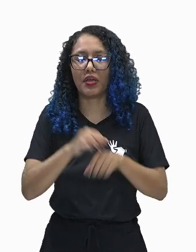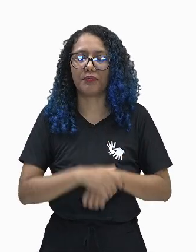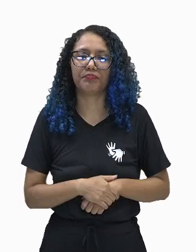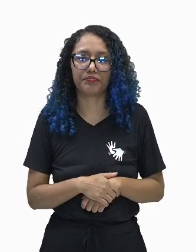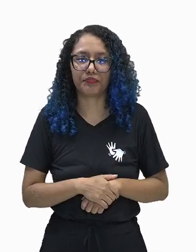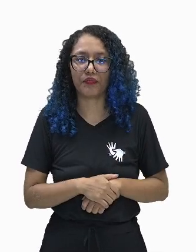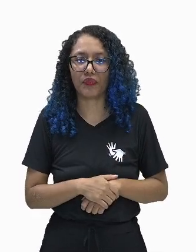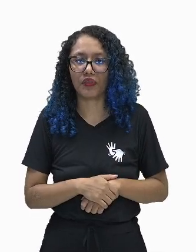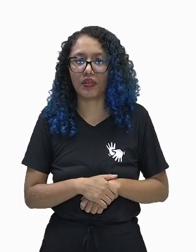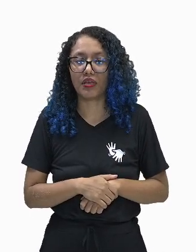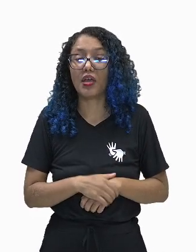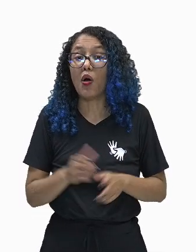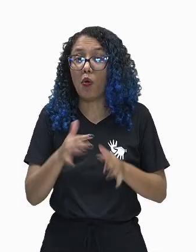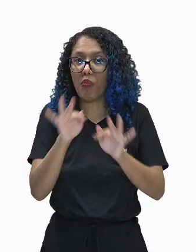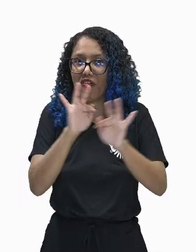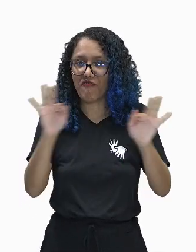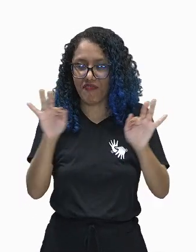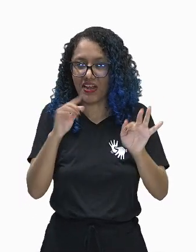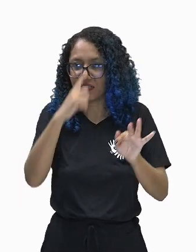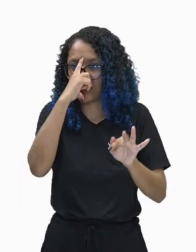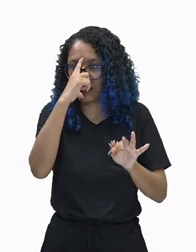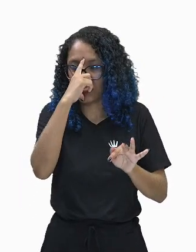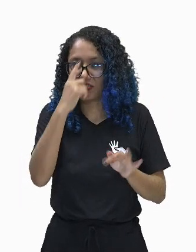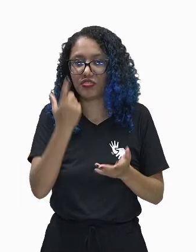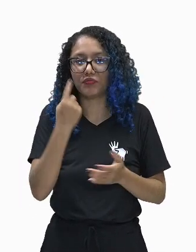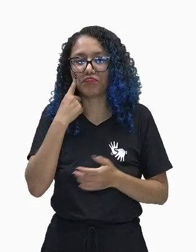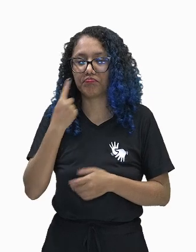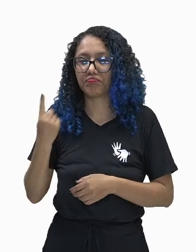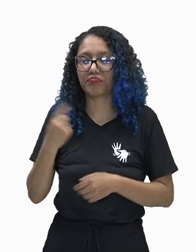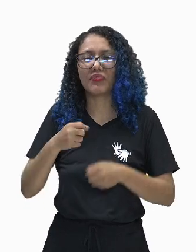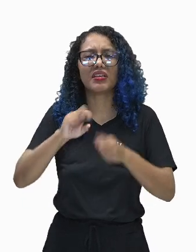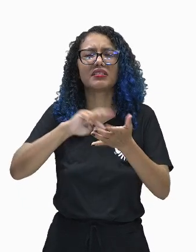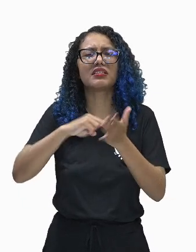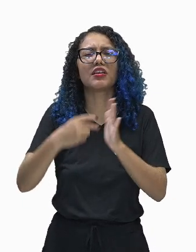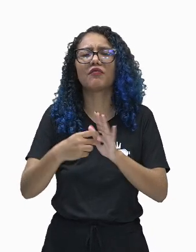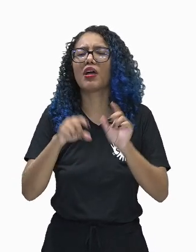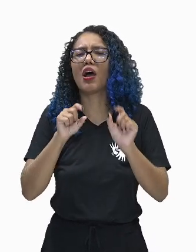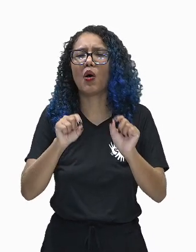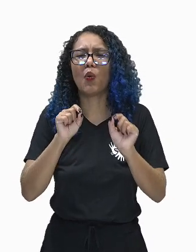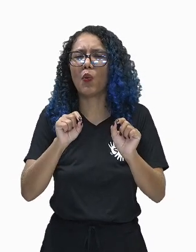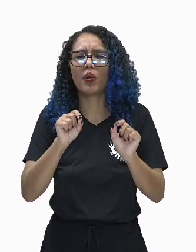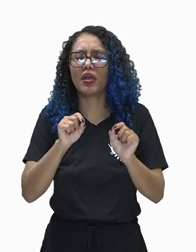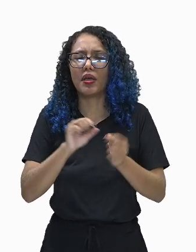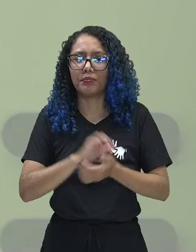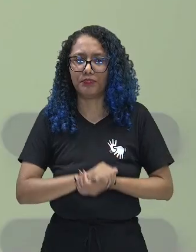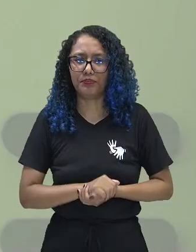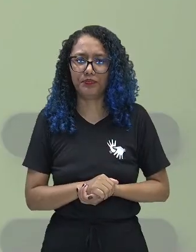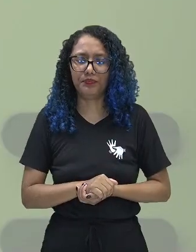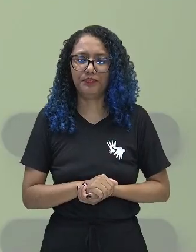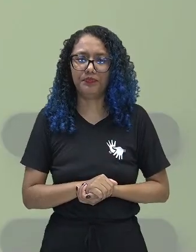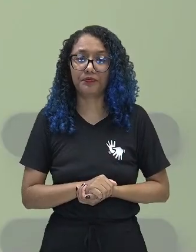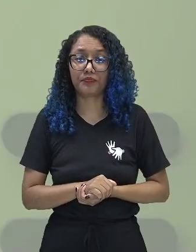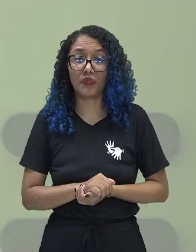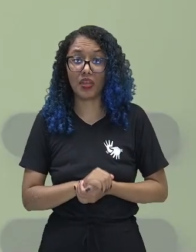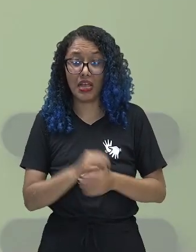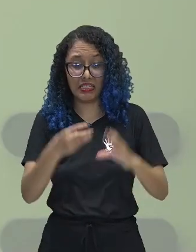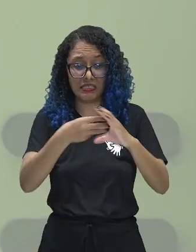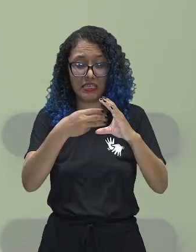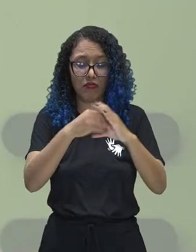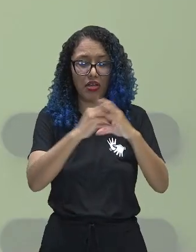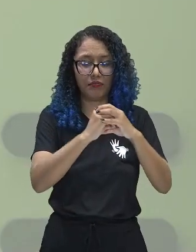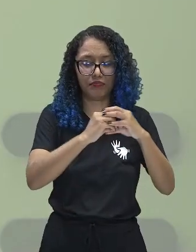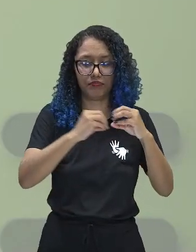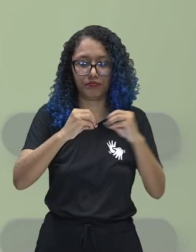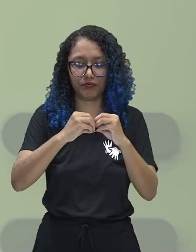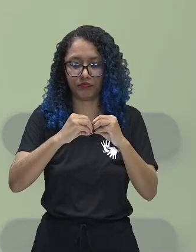mensagem em latim, que omnicélula ex célula significa que uma célula se origina de